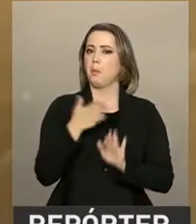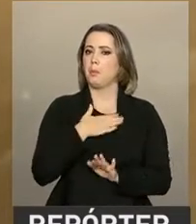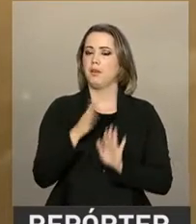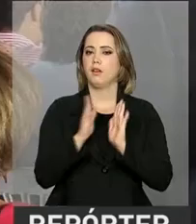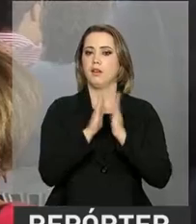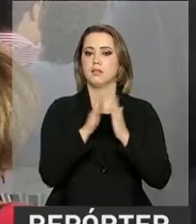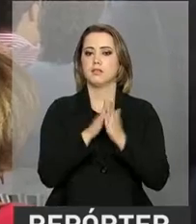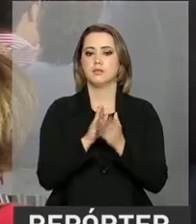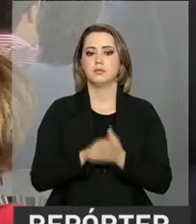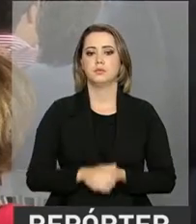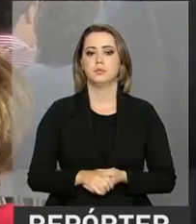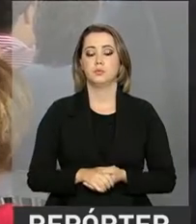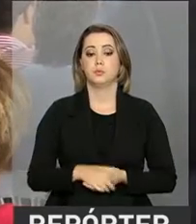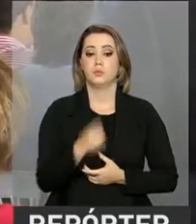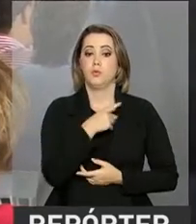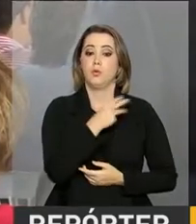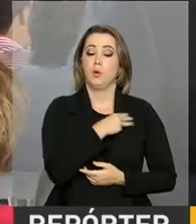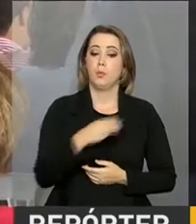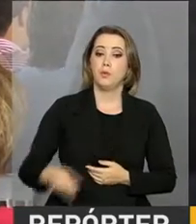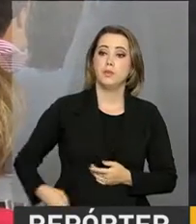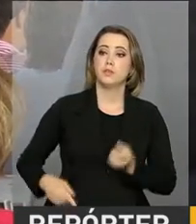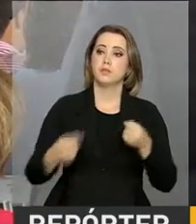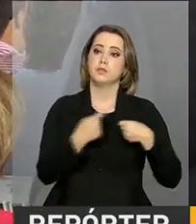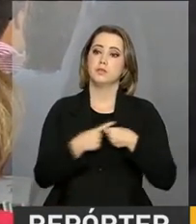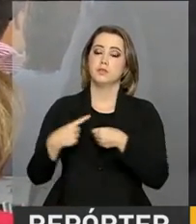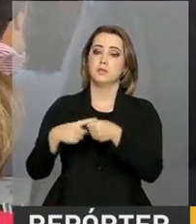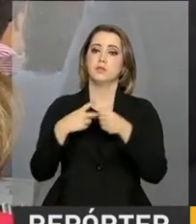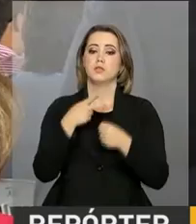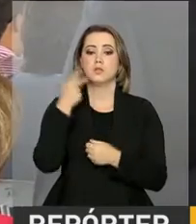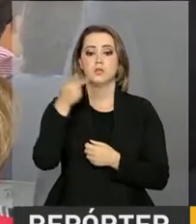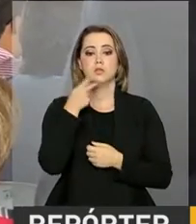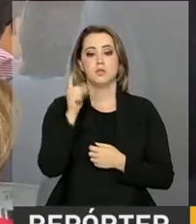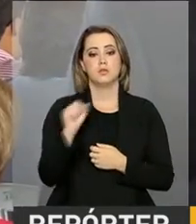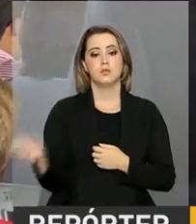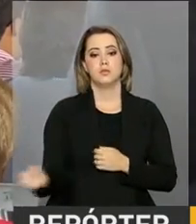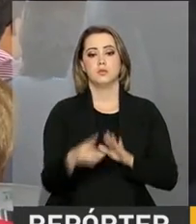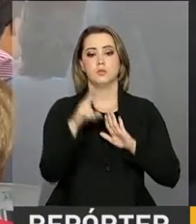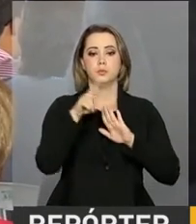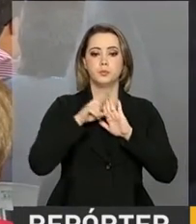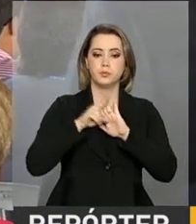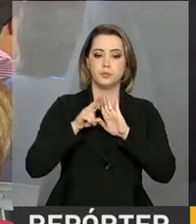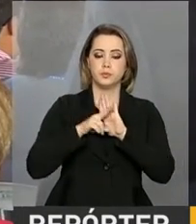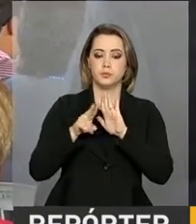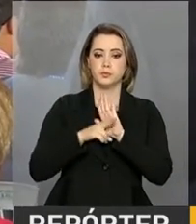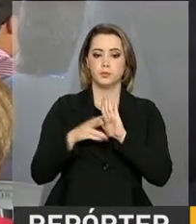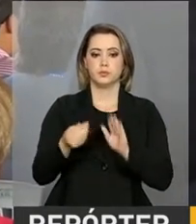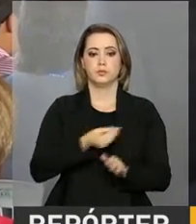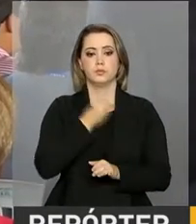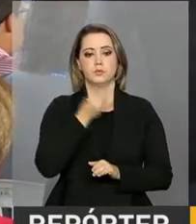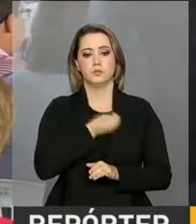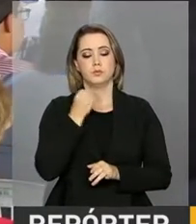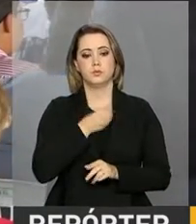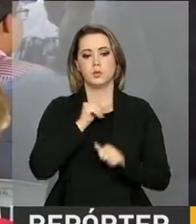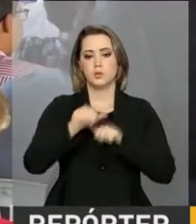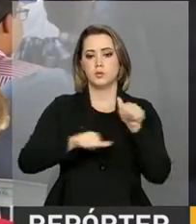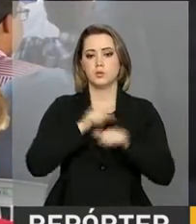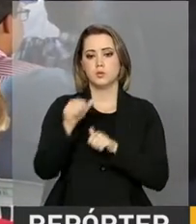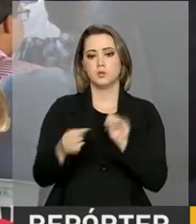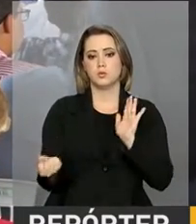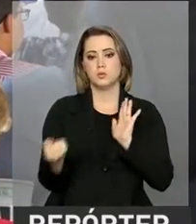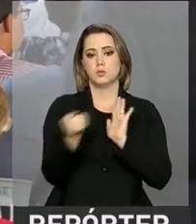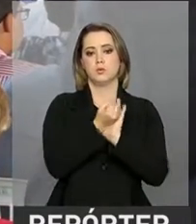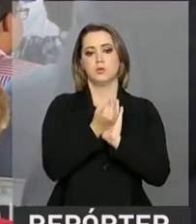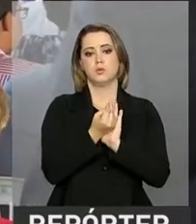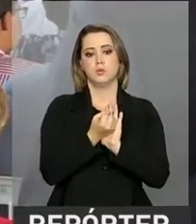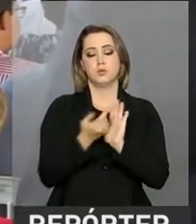casa. O ministro das cidades, Bruno Araújo, falou sobre as novas regras do Minha Casa Minha Vida. As mudanças marcam o início das